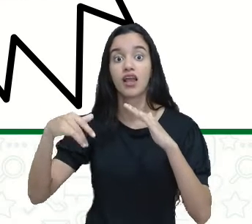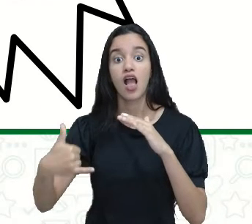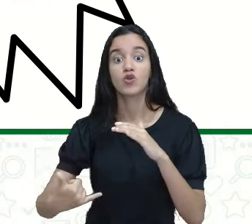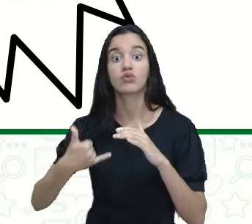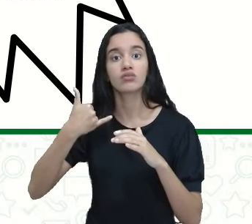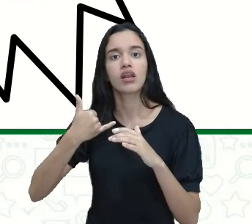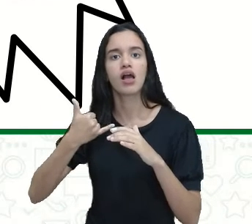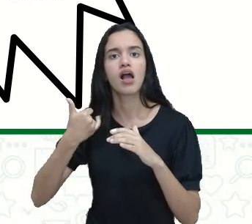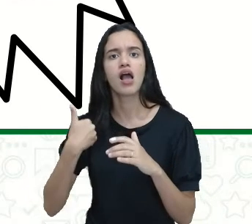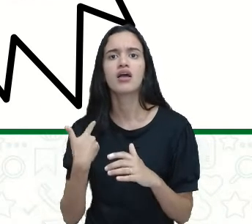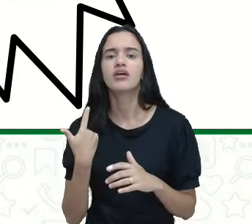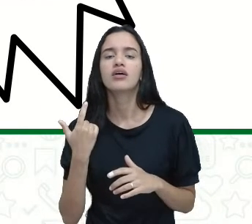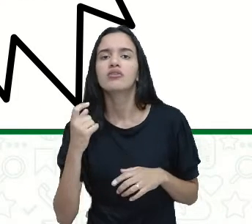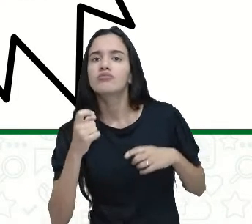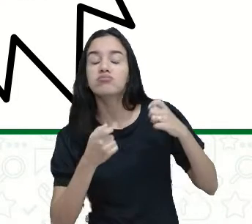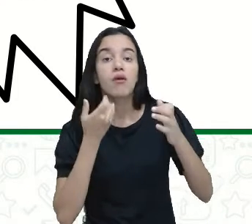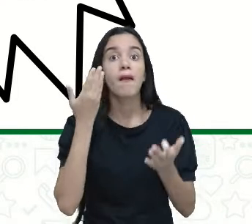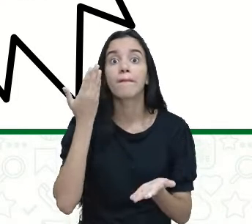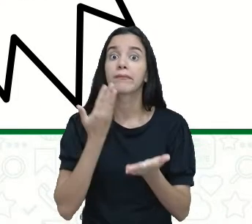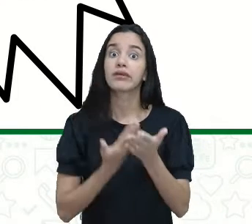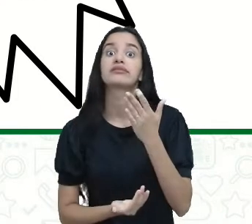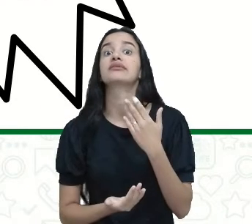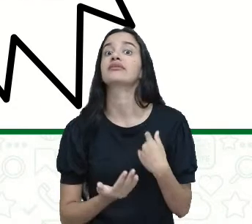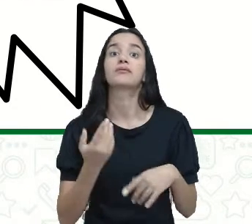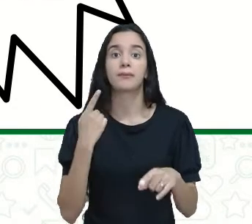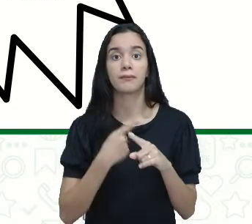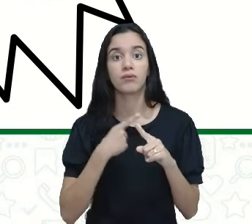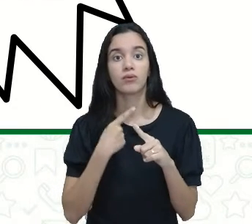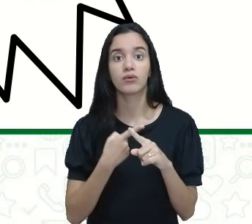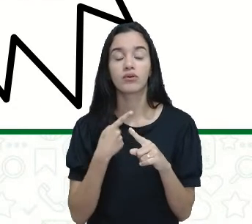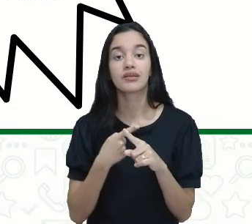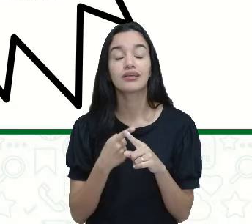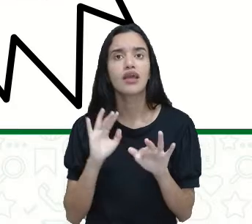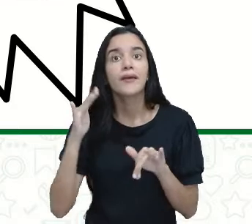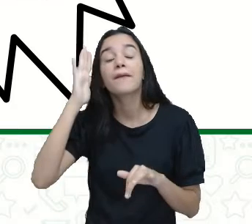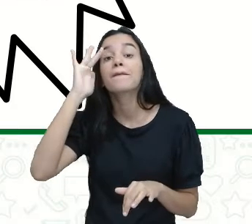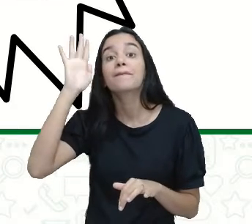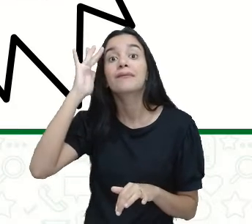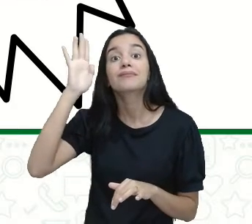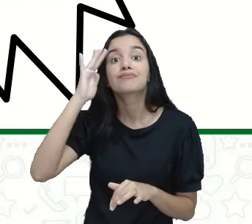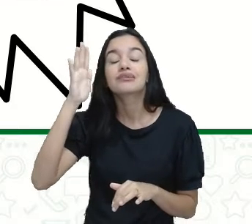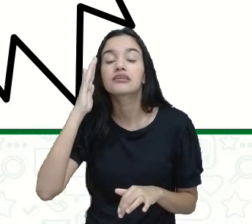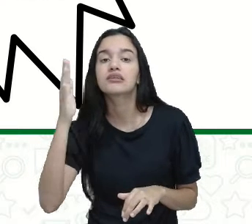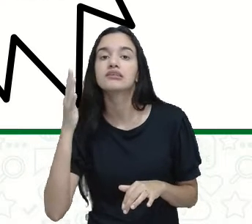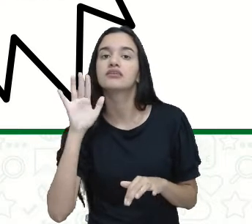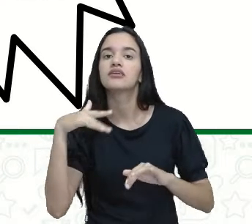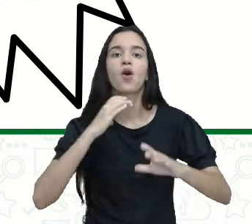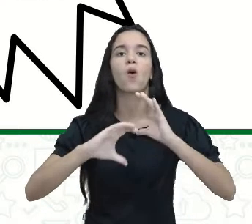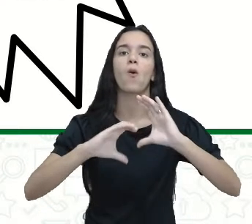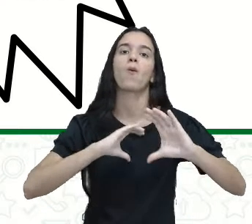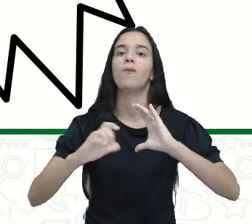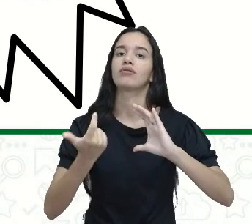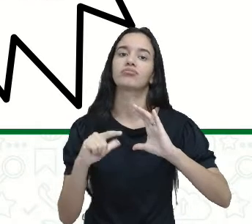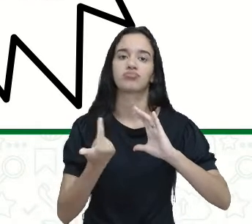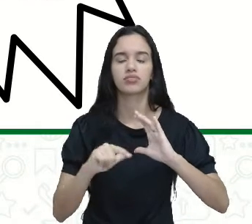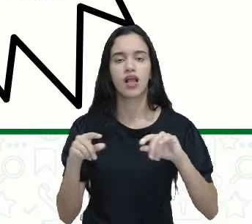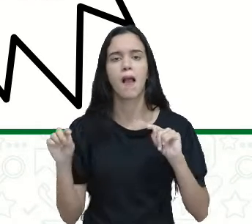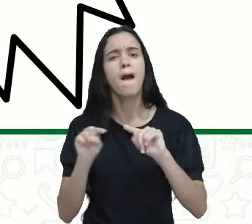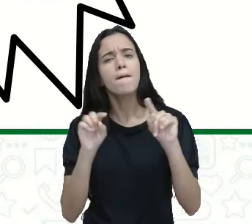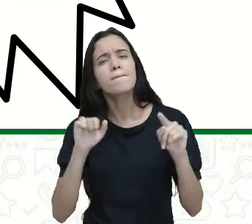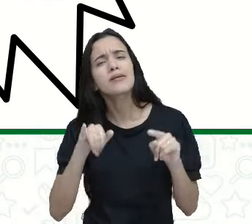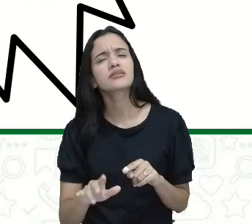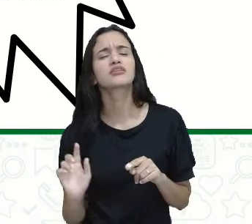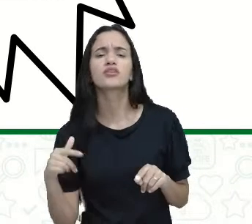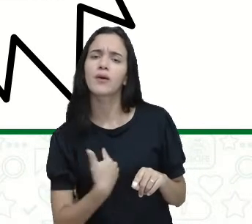o celular, fica como se estivesse perdida. Por quê? Porque se imagina que ela está sem comunicação. Mas se a gente